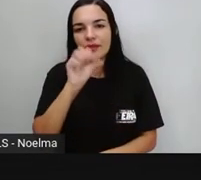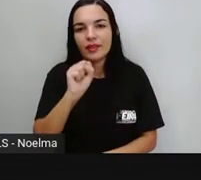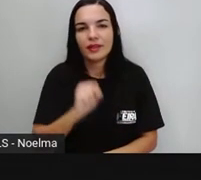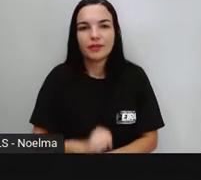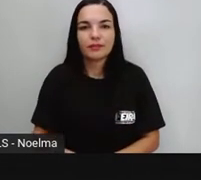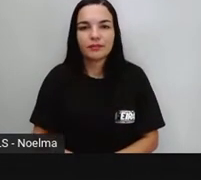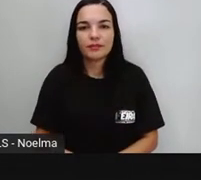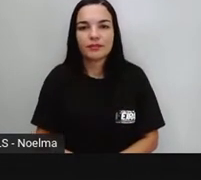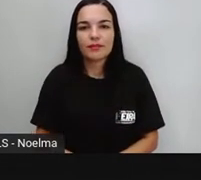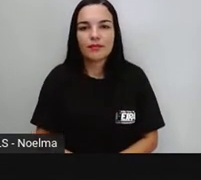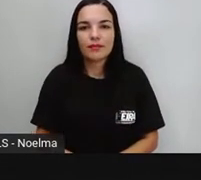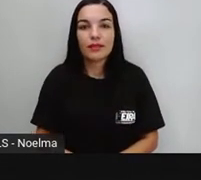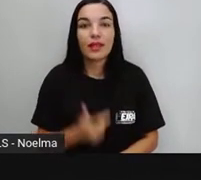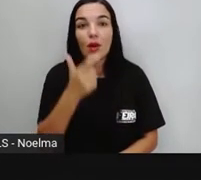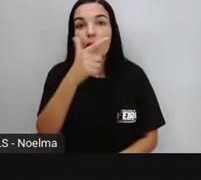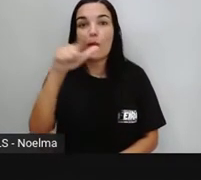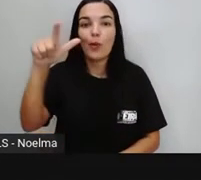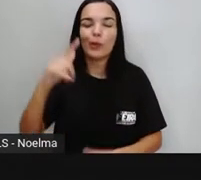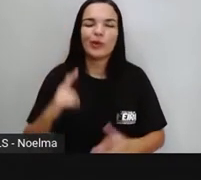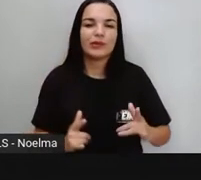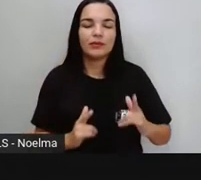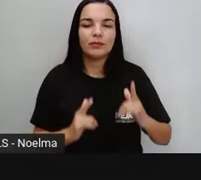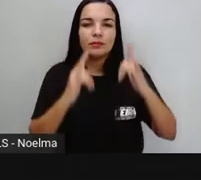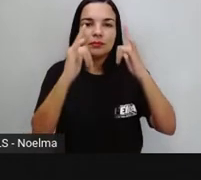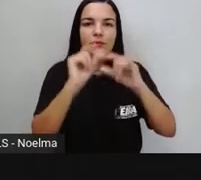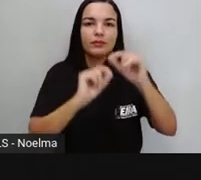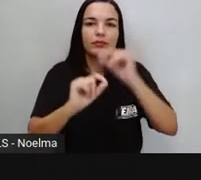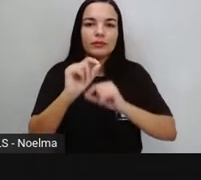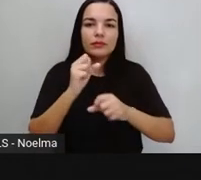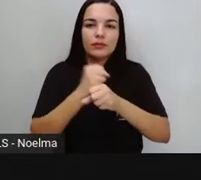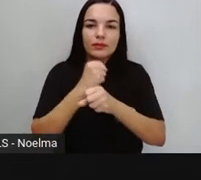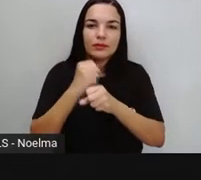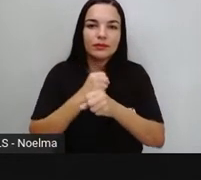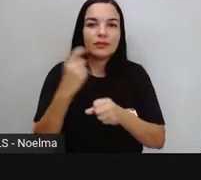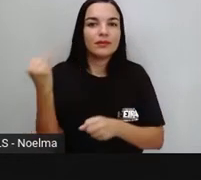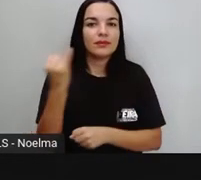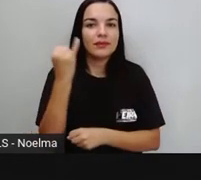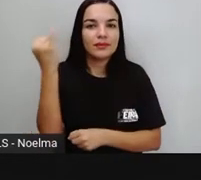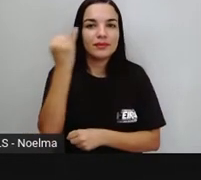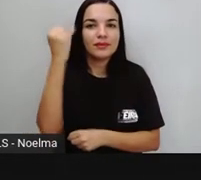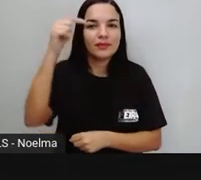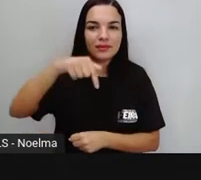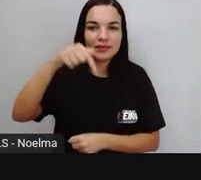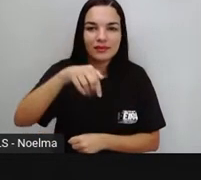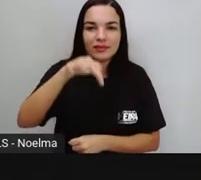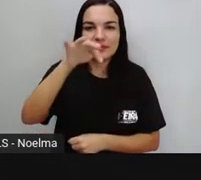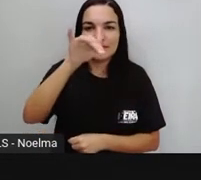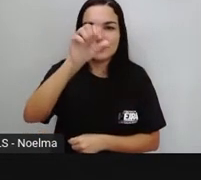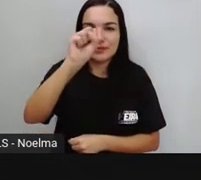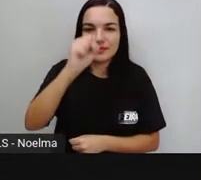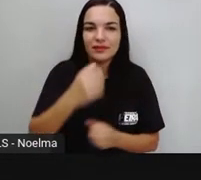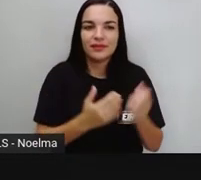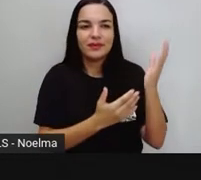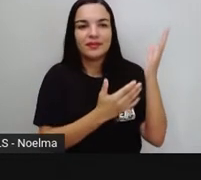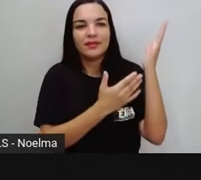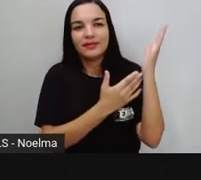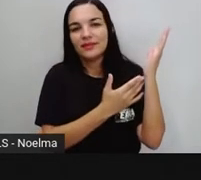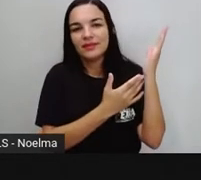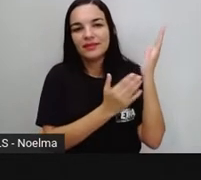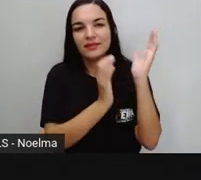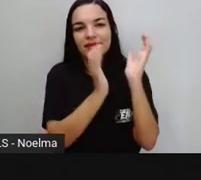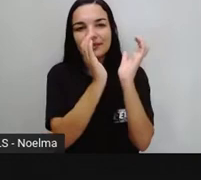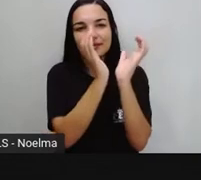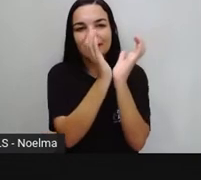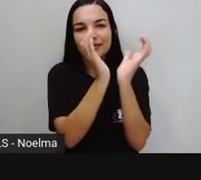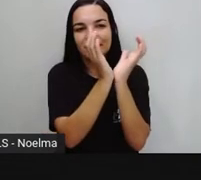Olha só, a Caixa d'Água do Tomba, outra construção aí muito importante, né? Que pode ser vista de vários